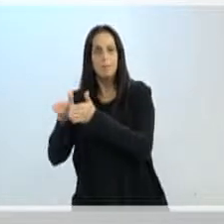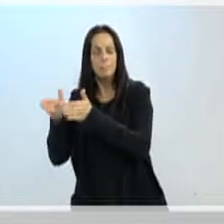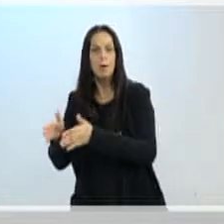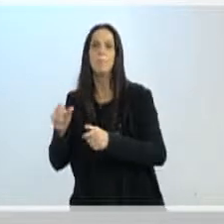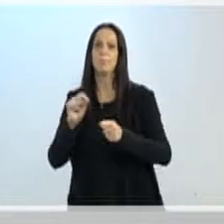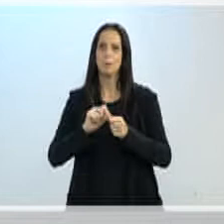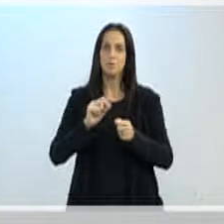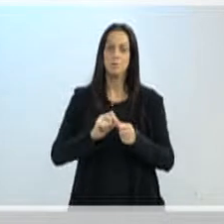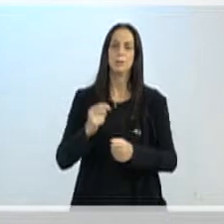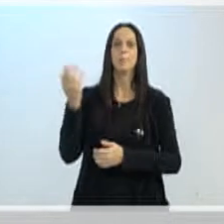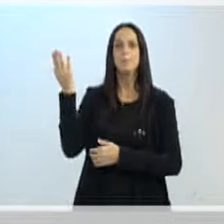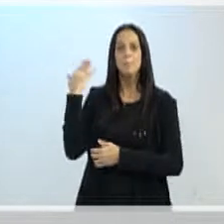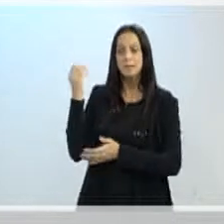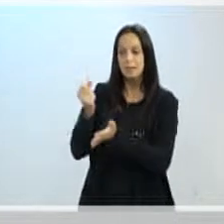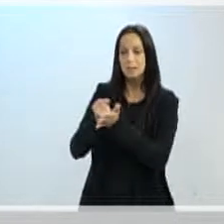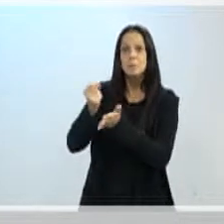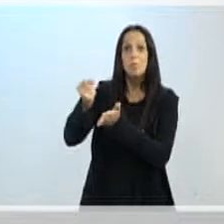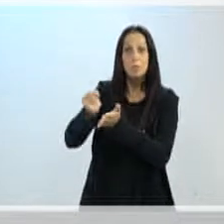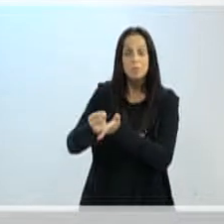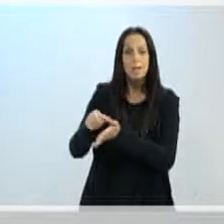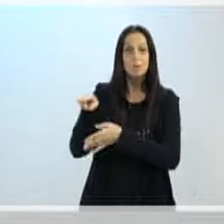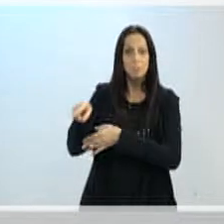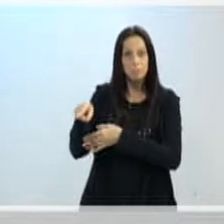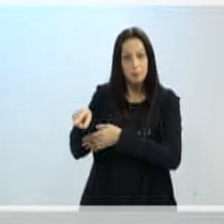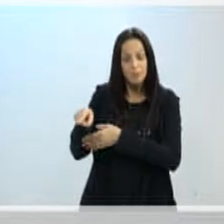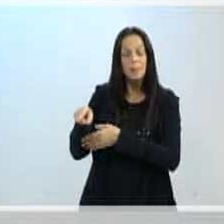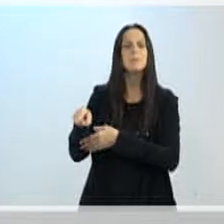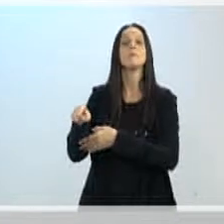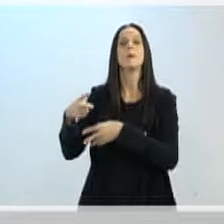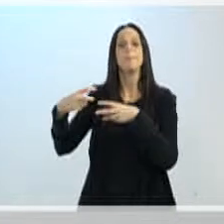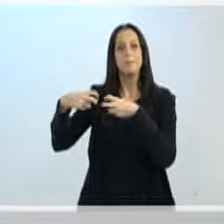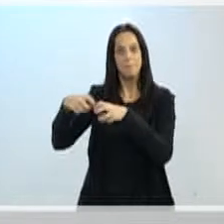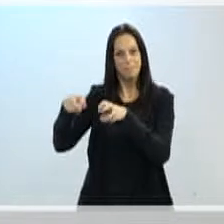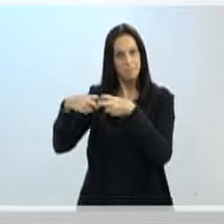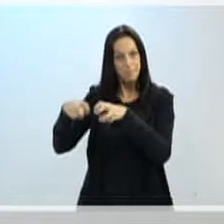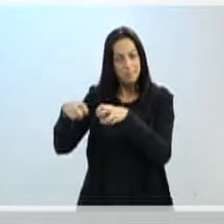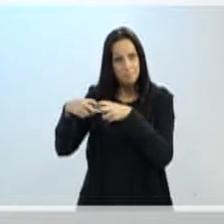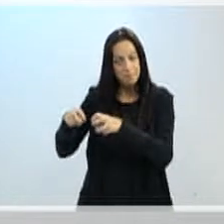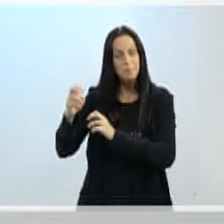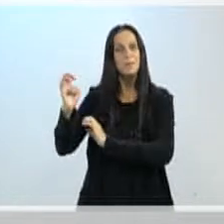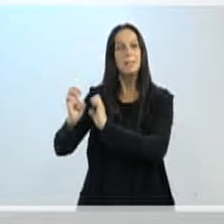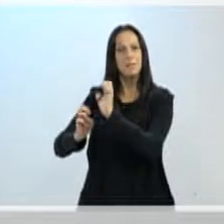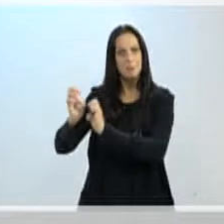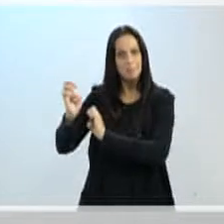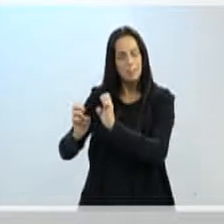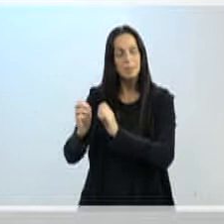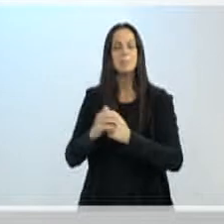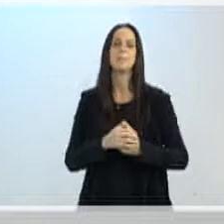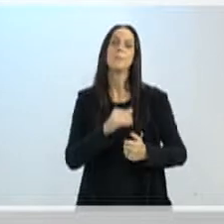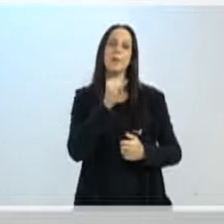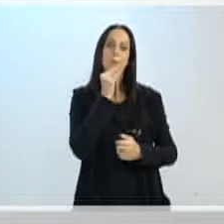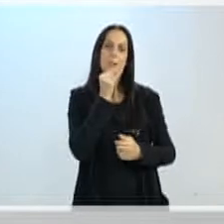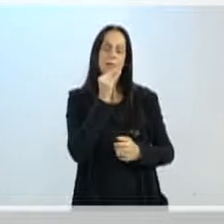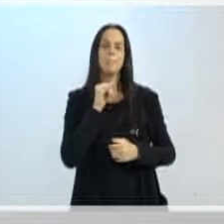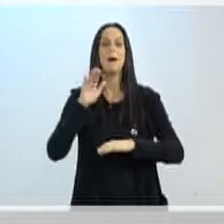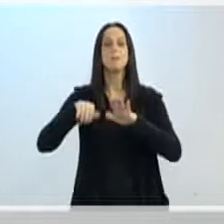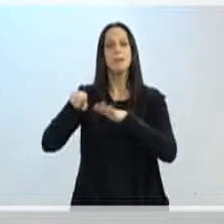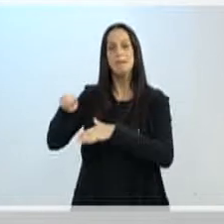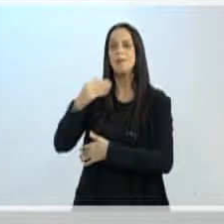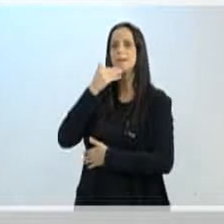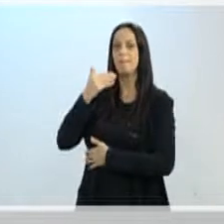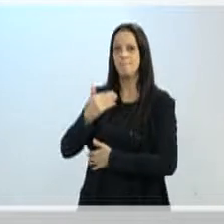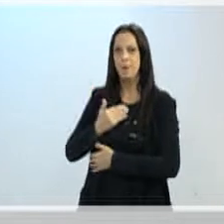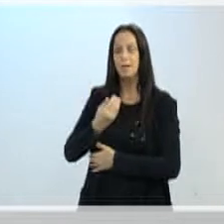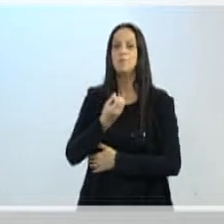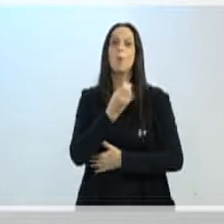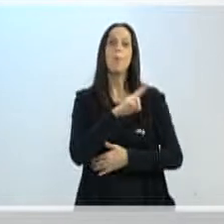do contrato de concessão, ou as partes, a Prefeitura, o CETERB, ou a Blumob requerem esse procedimento, ou,